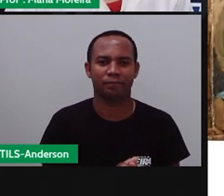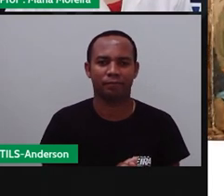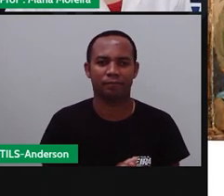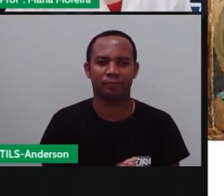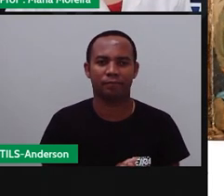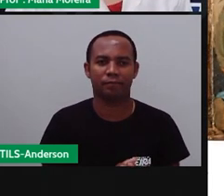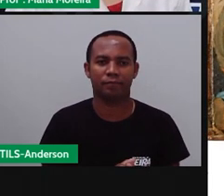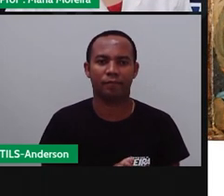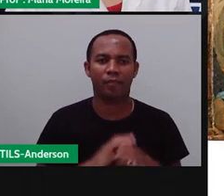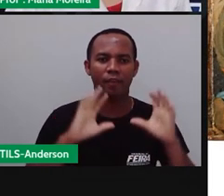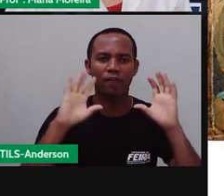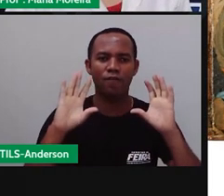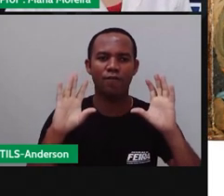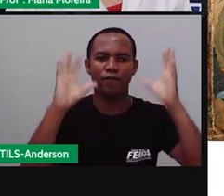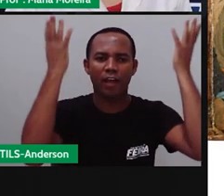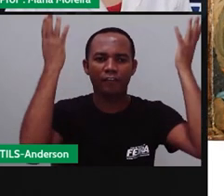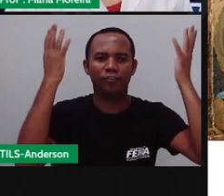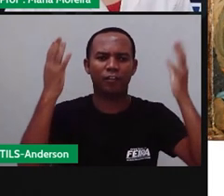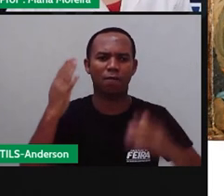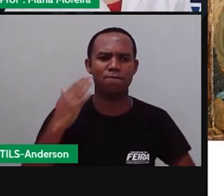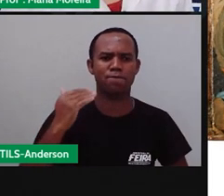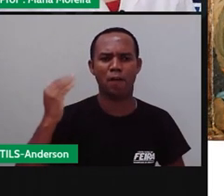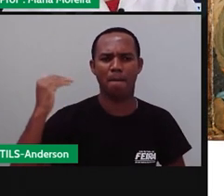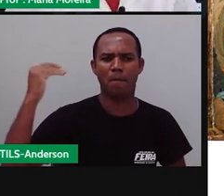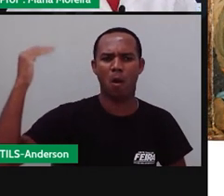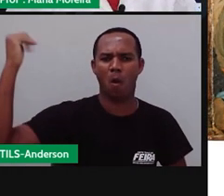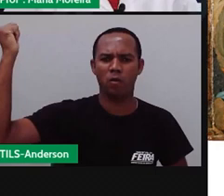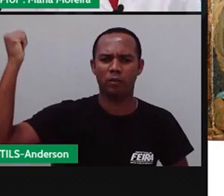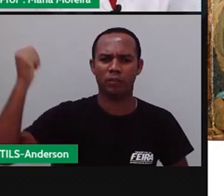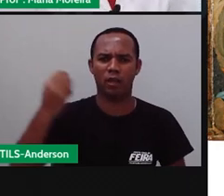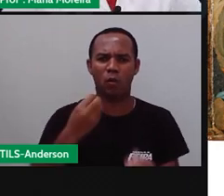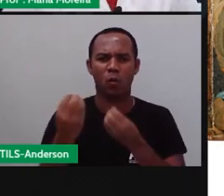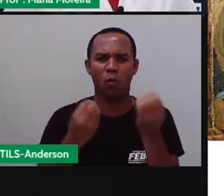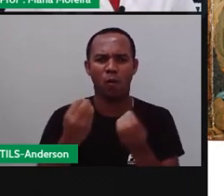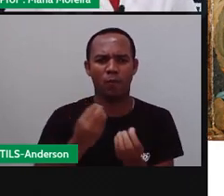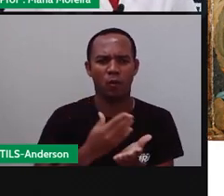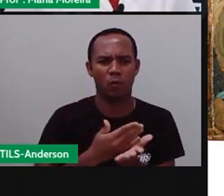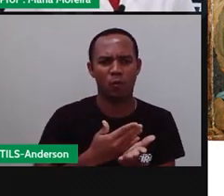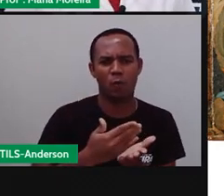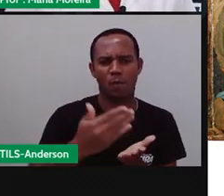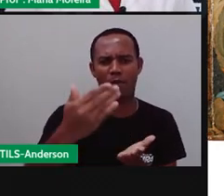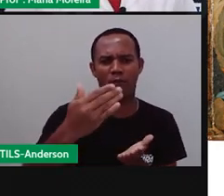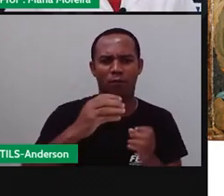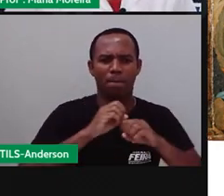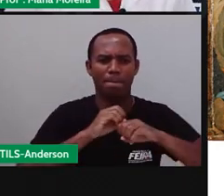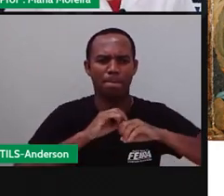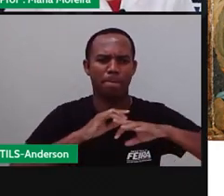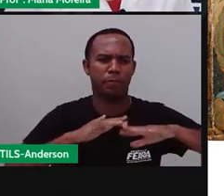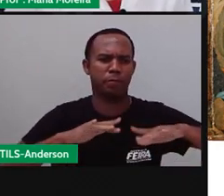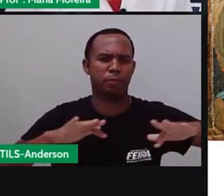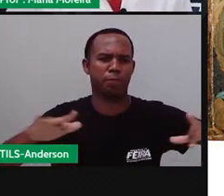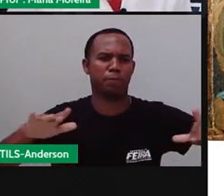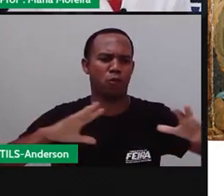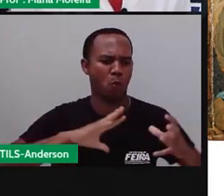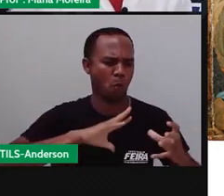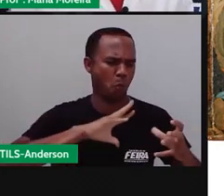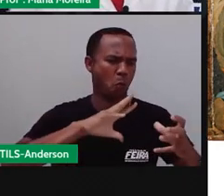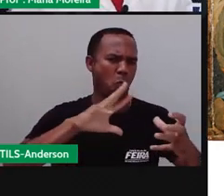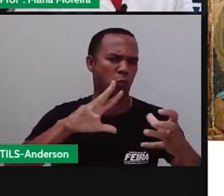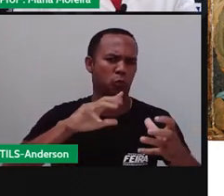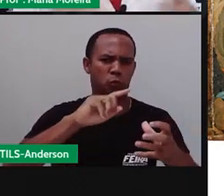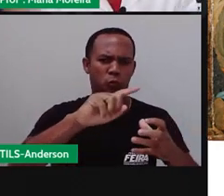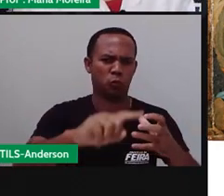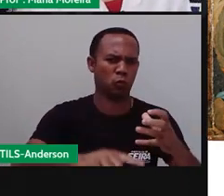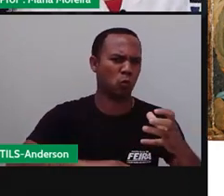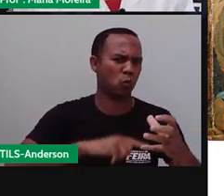Bom, a festa ficou famosa, né? E então começou a se espalhar o quê? Pelo mundo, né? Então, aí ele